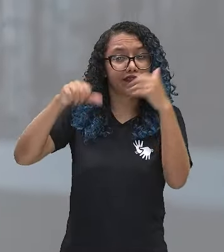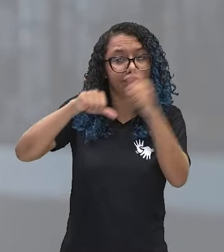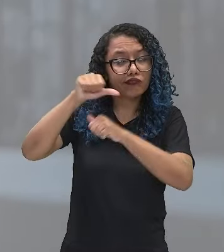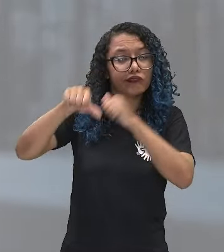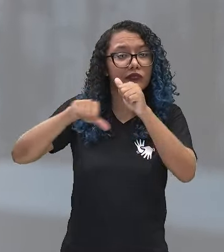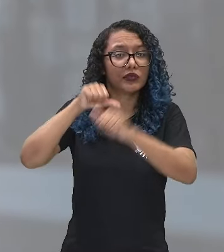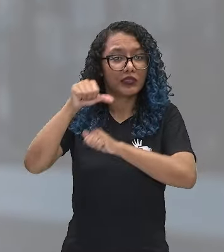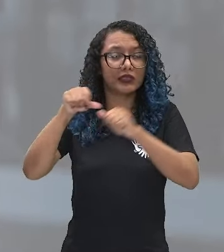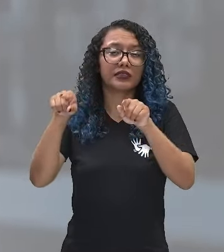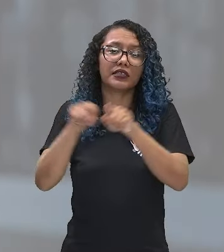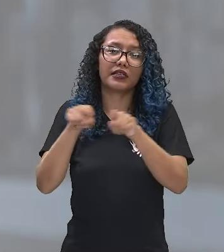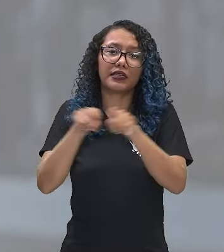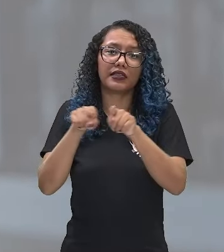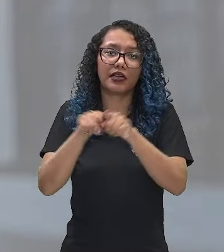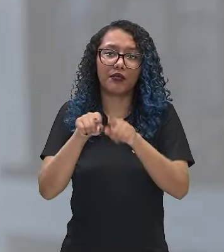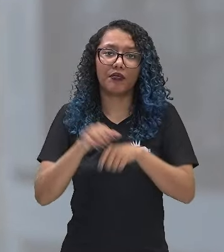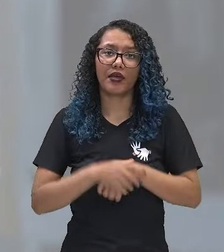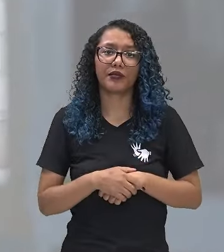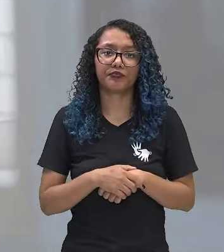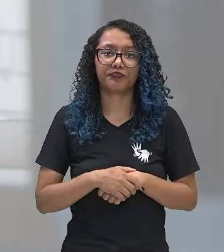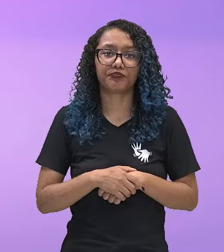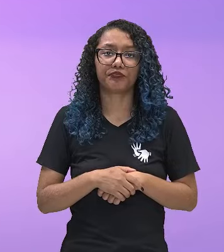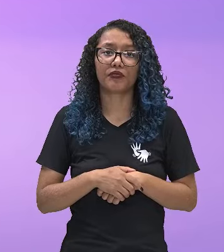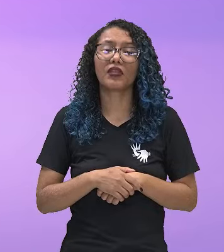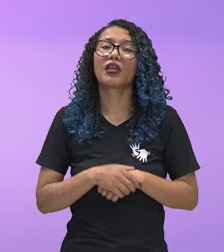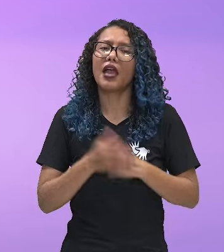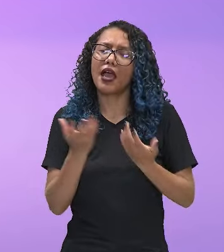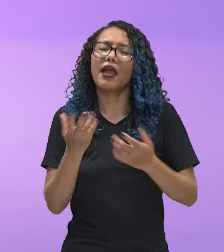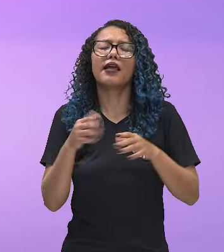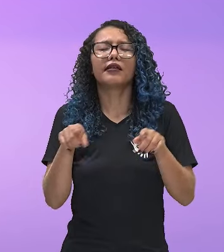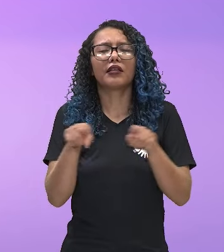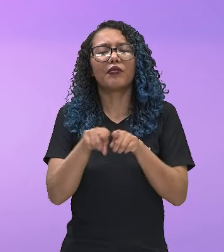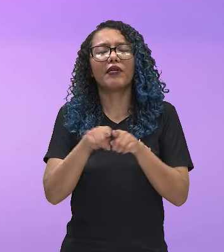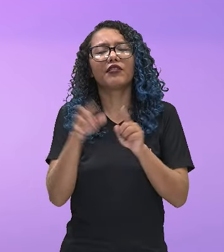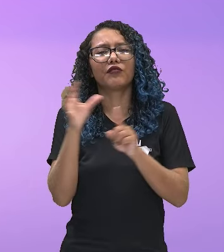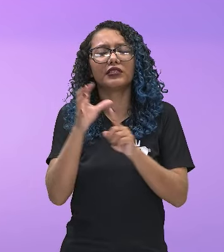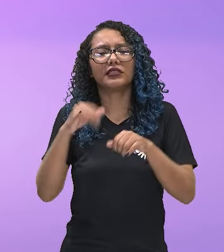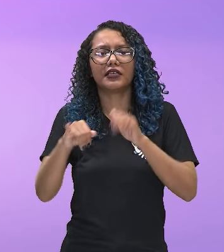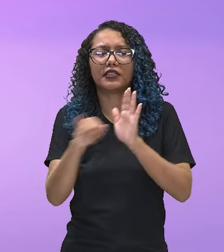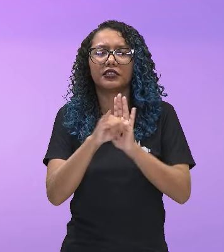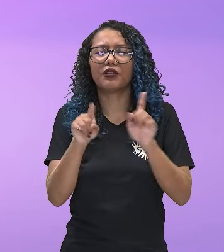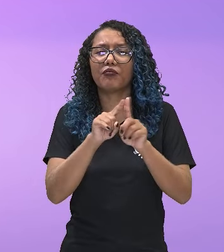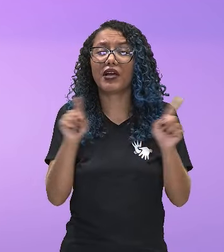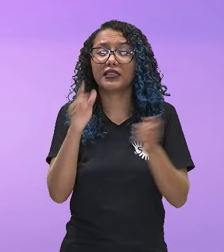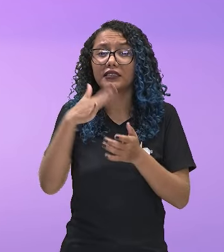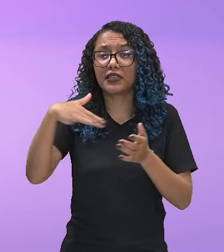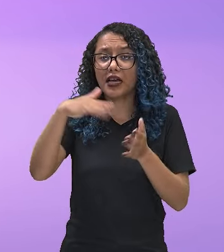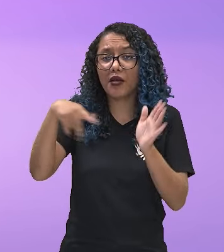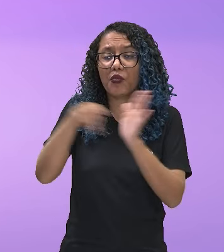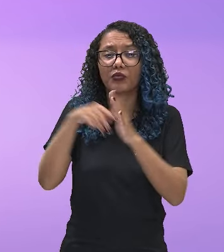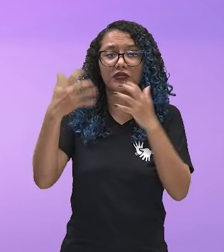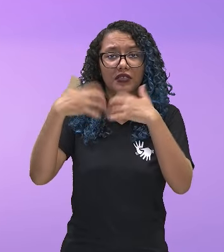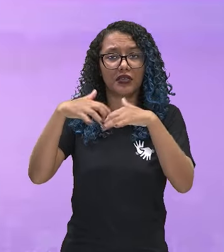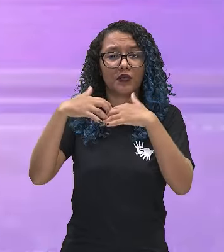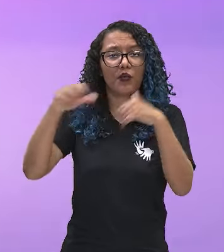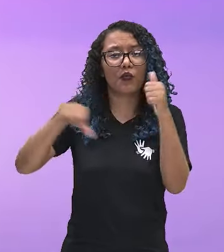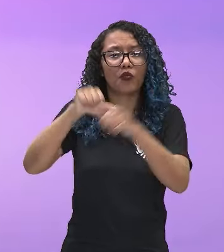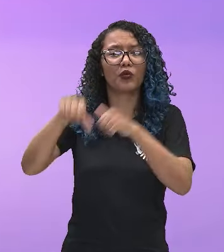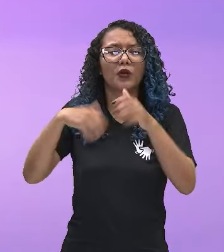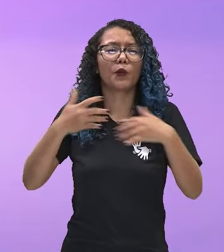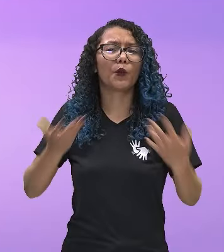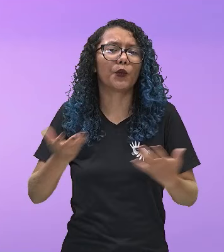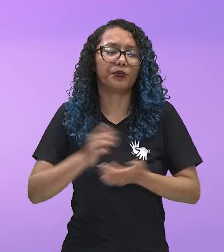afetam drasticamente a formação de nossa identidade. Mas que partes do cérebro estão envolvidas nas mudanças enfrentadas na adolescência?